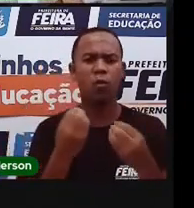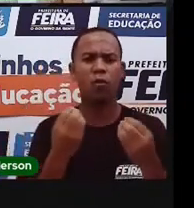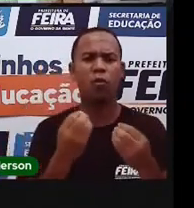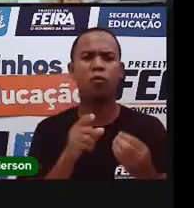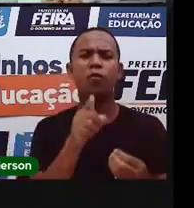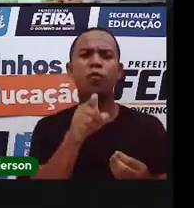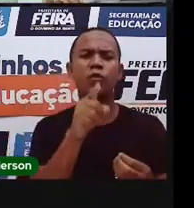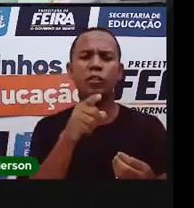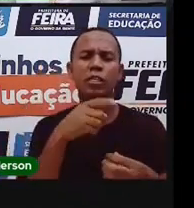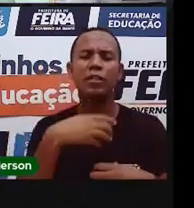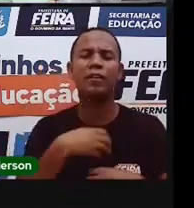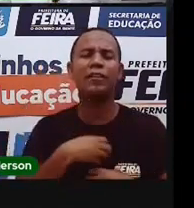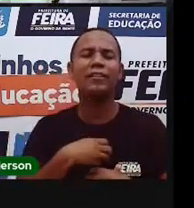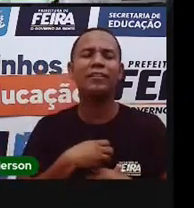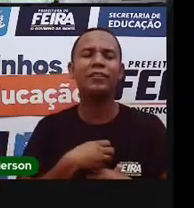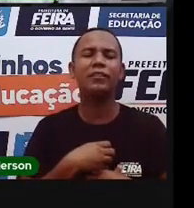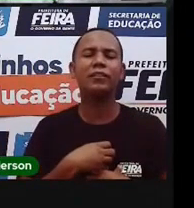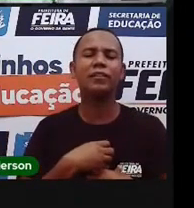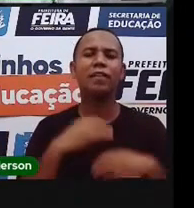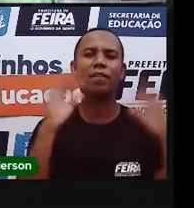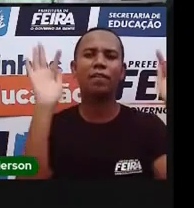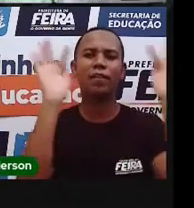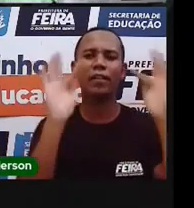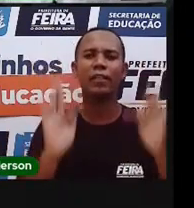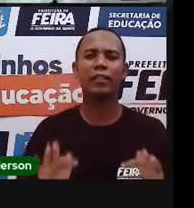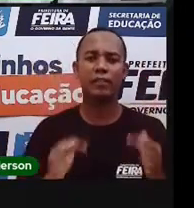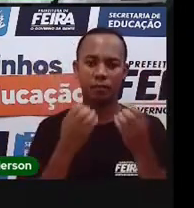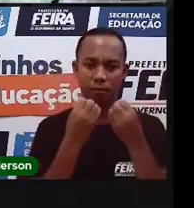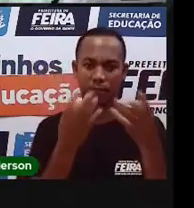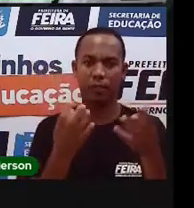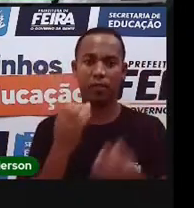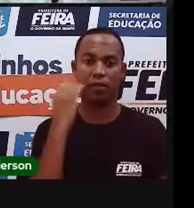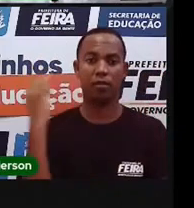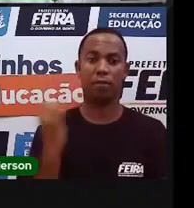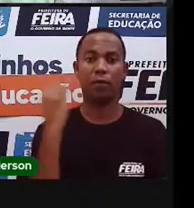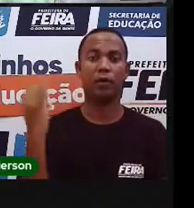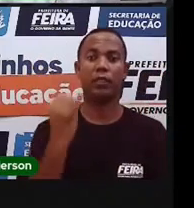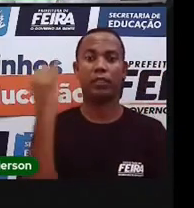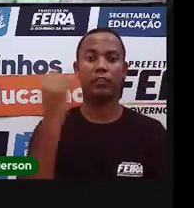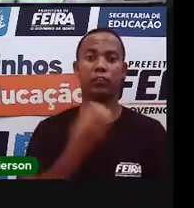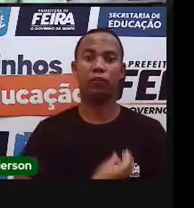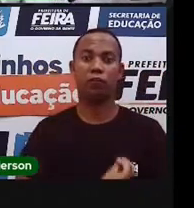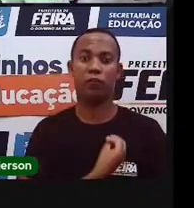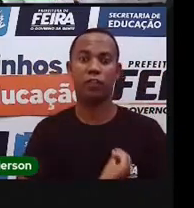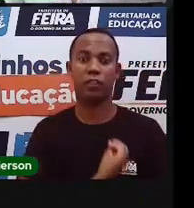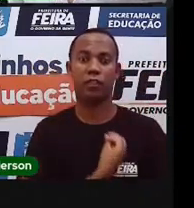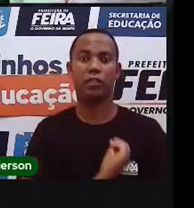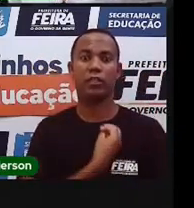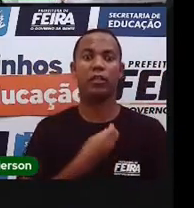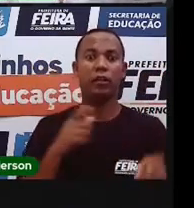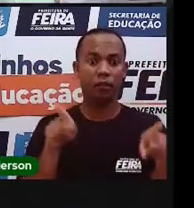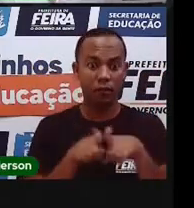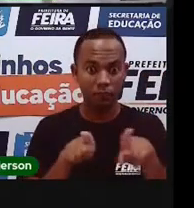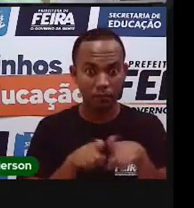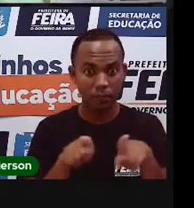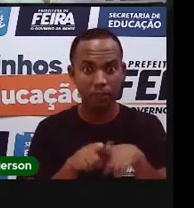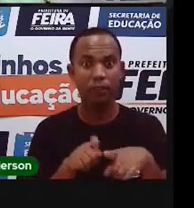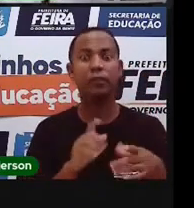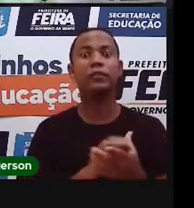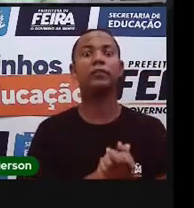sentir bem. São considerados tão importantes para a nossa vida que alguns desses serviços